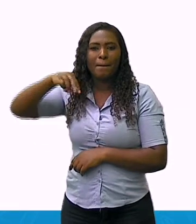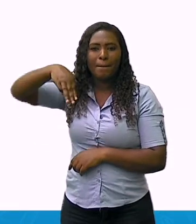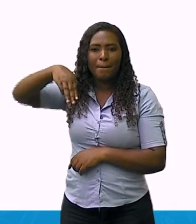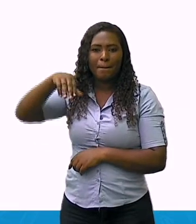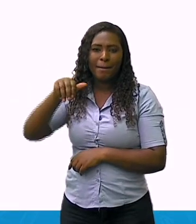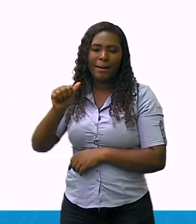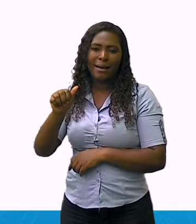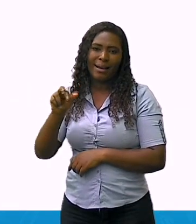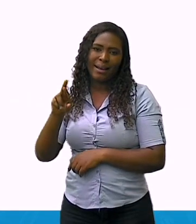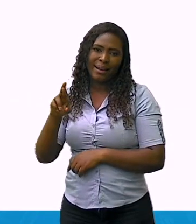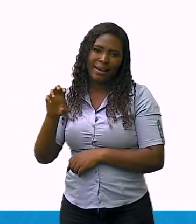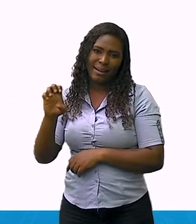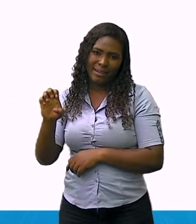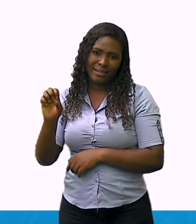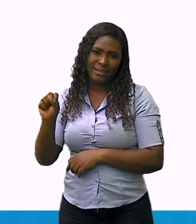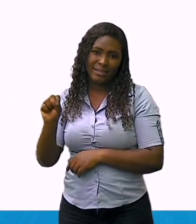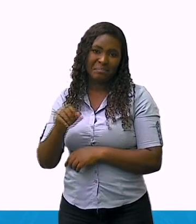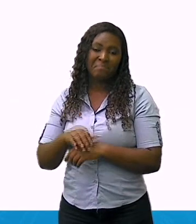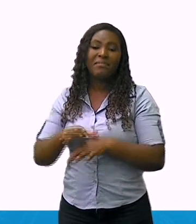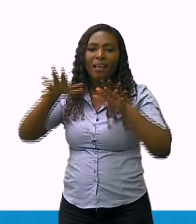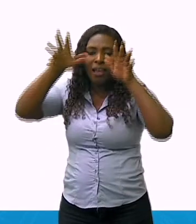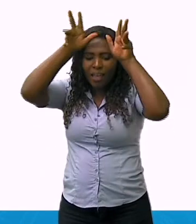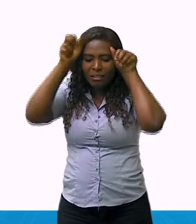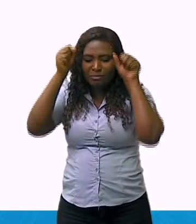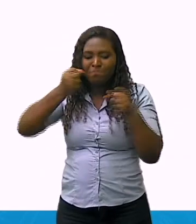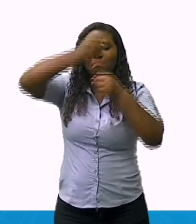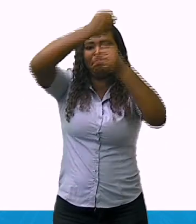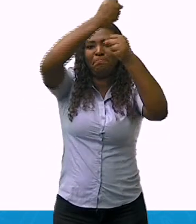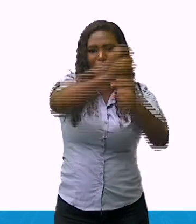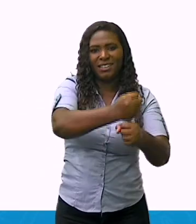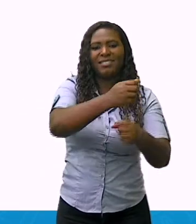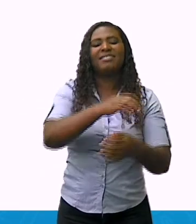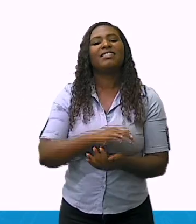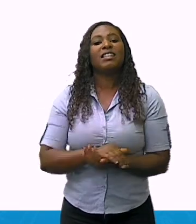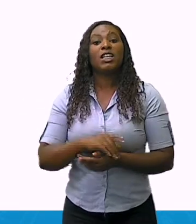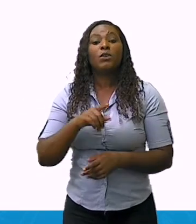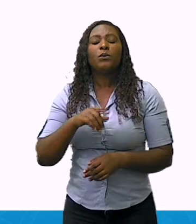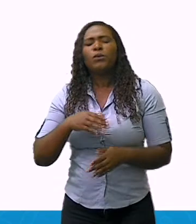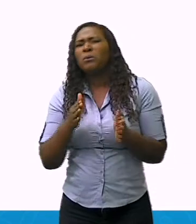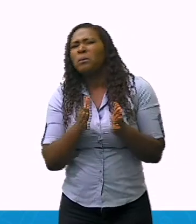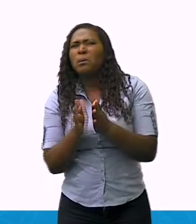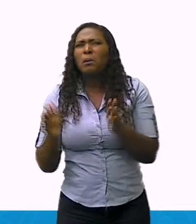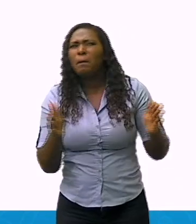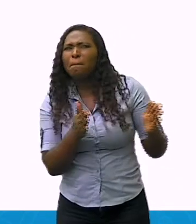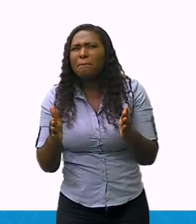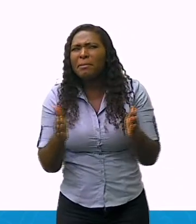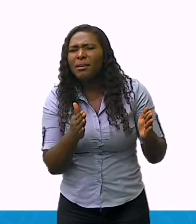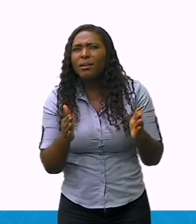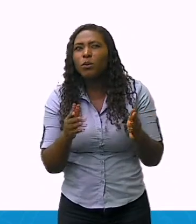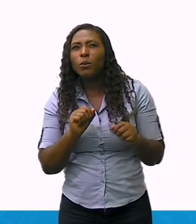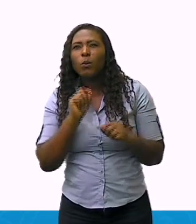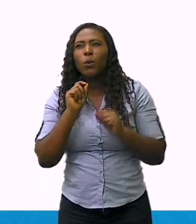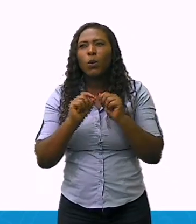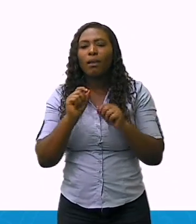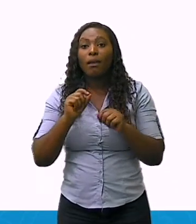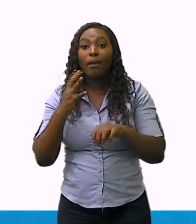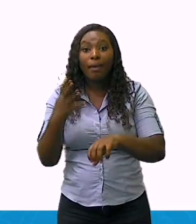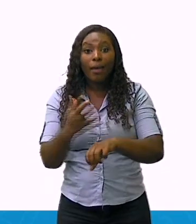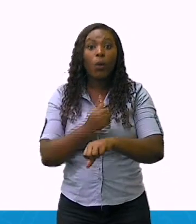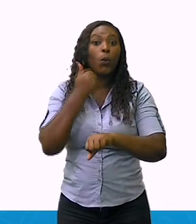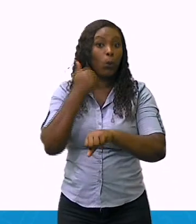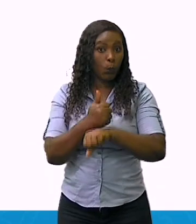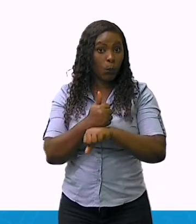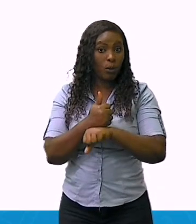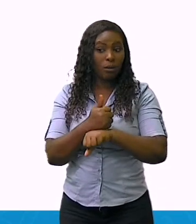formado no período colonial, quando o Brasil ainda pertencia a Portugal. Ele